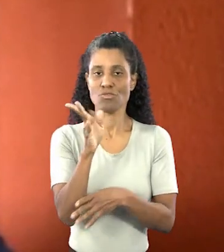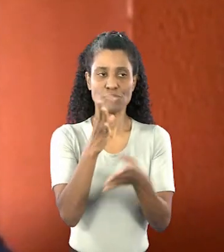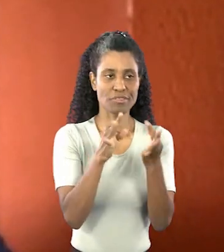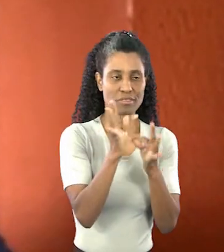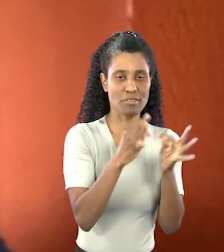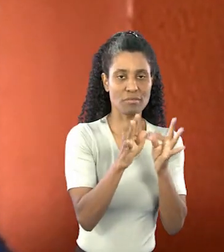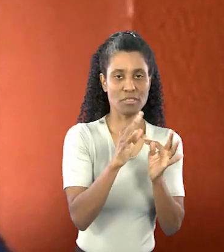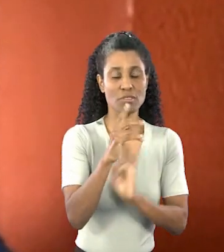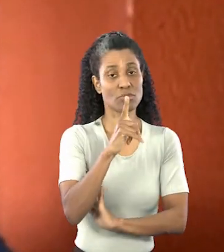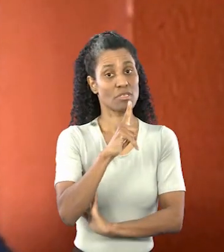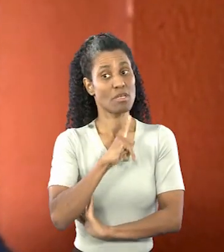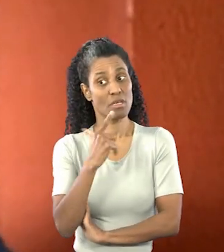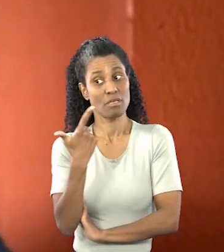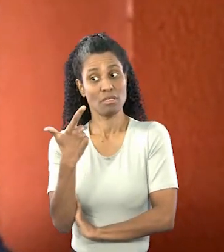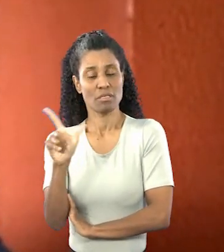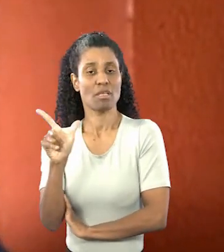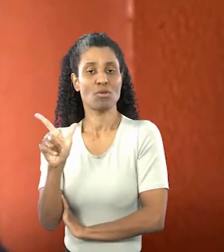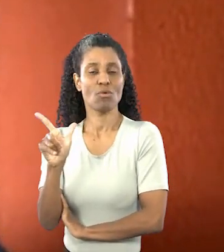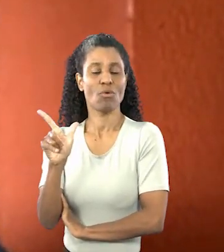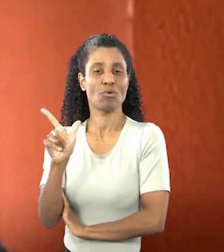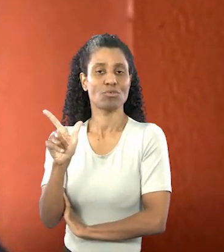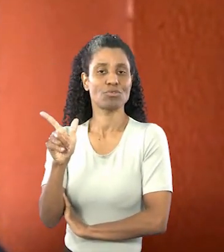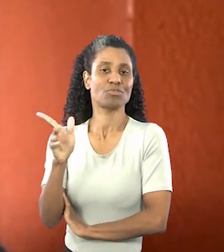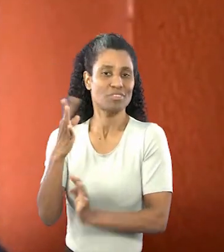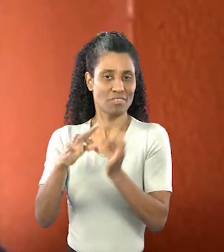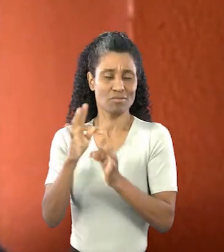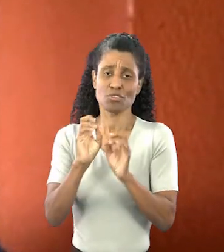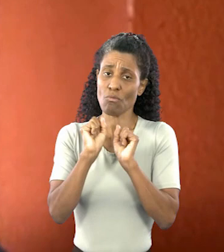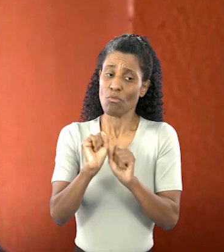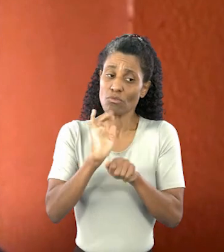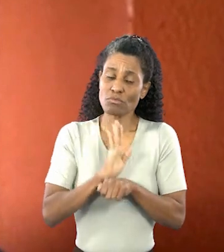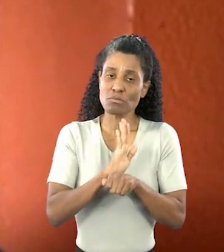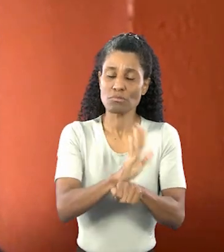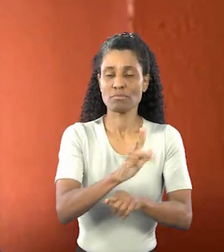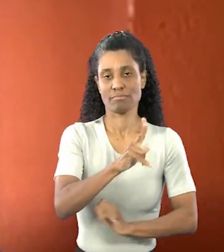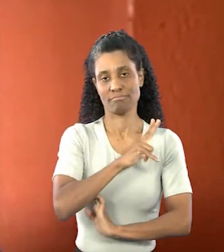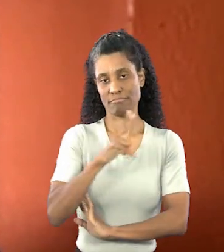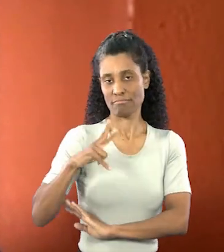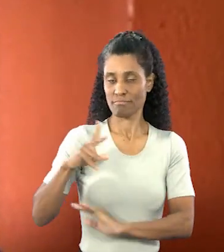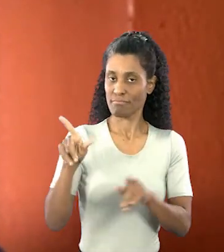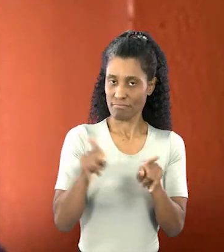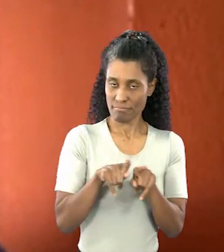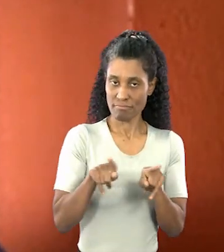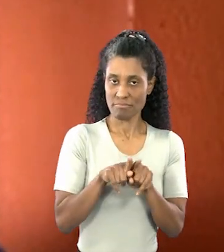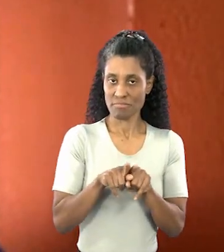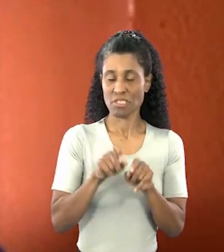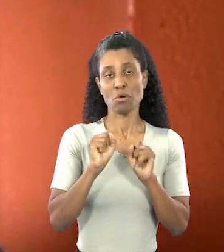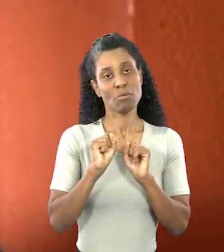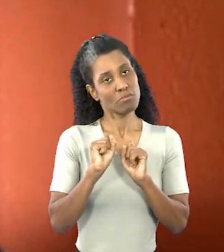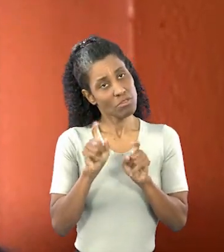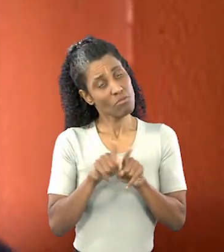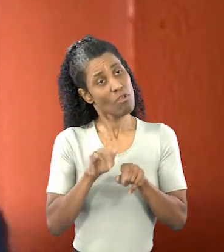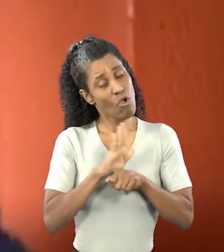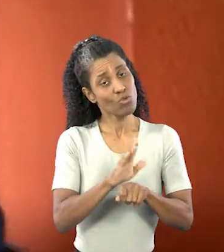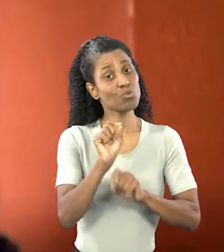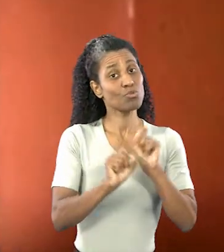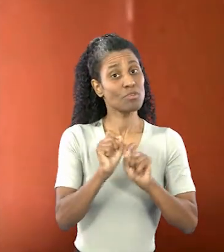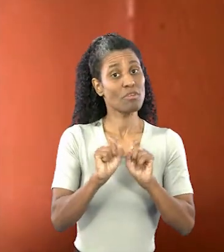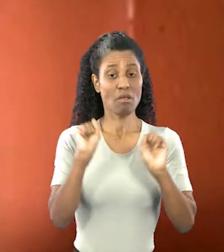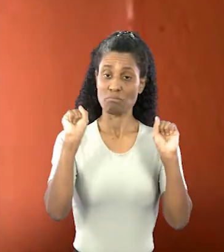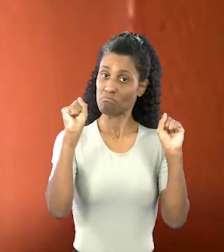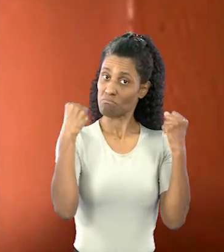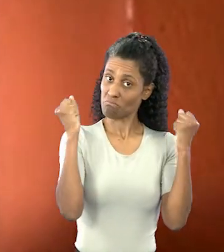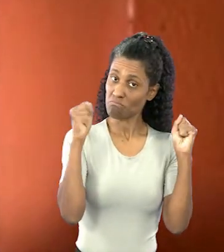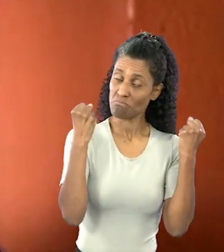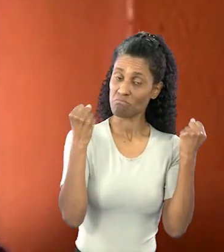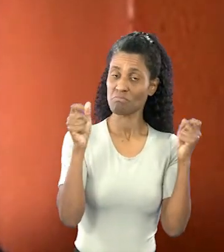psicoterapia, existem outros recursos que podem auxiliar e muito o paciente. Entre eles, exercício